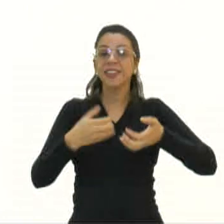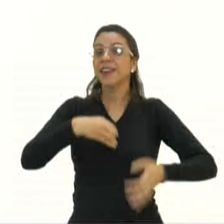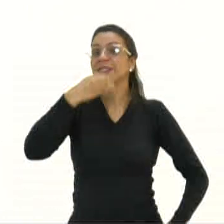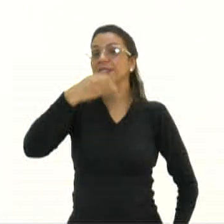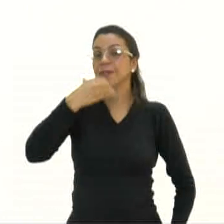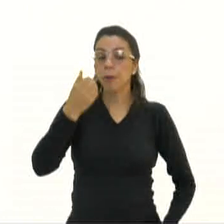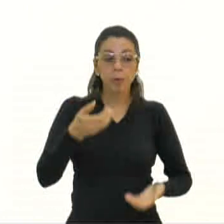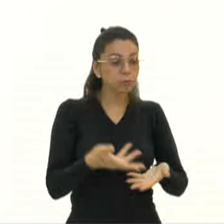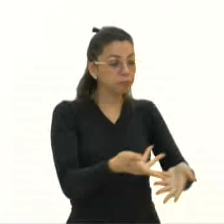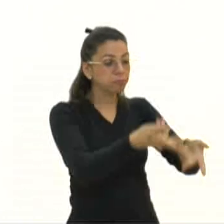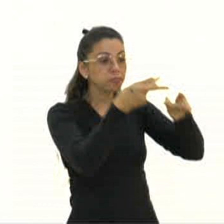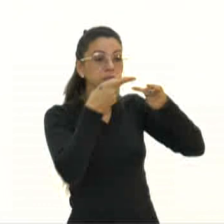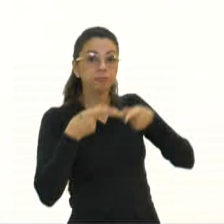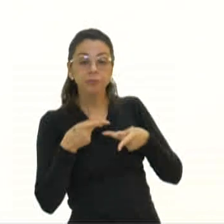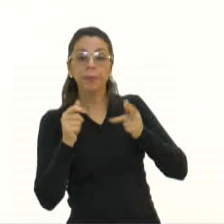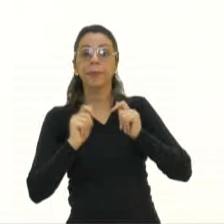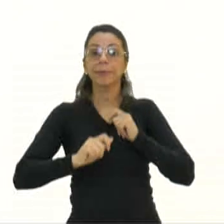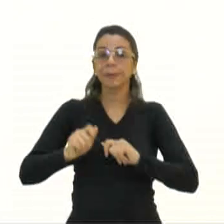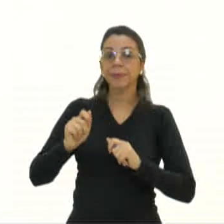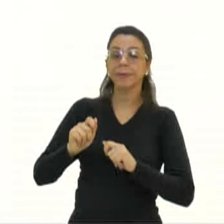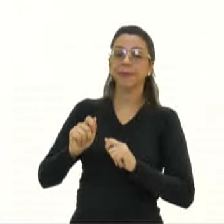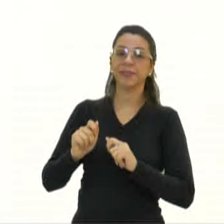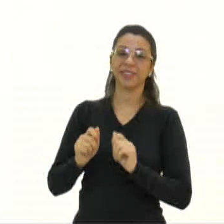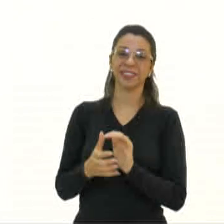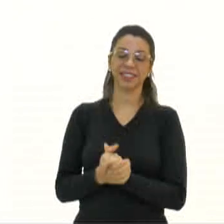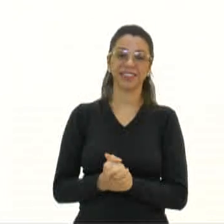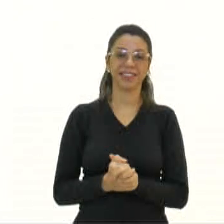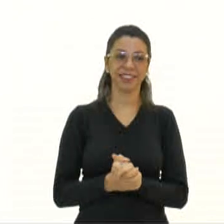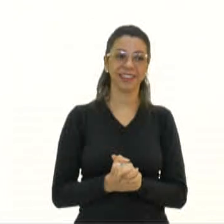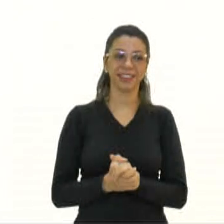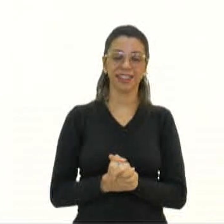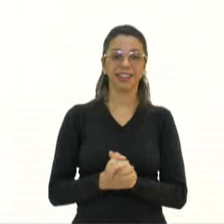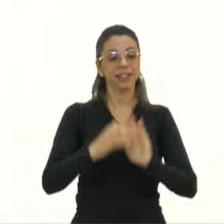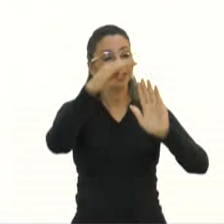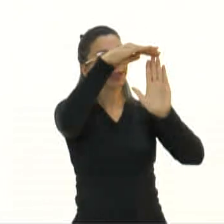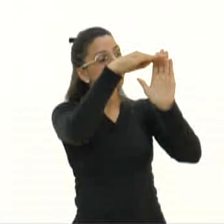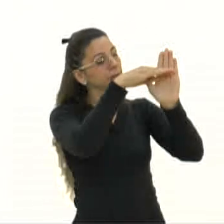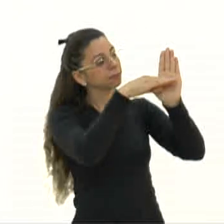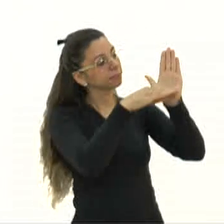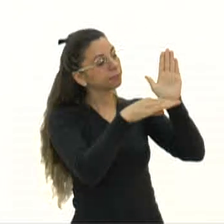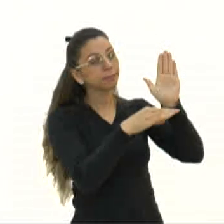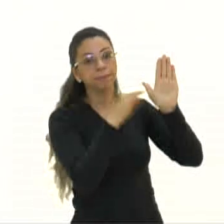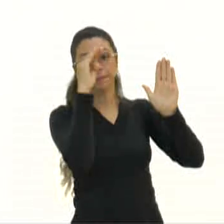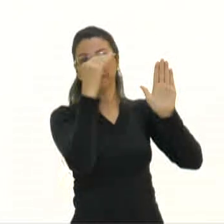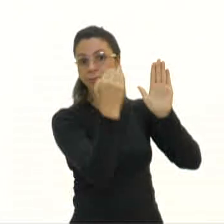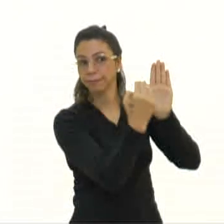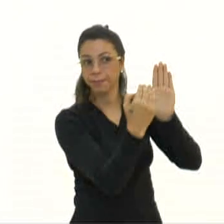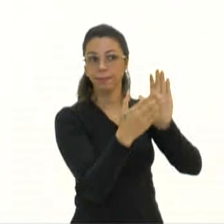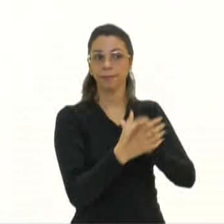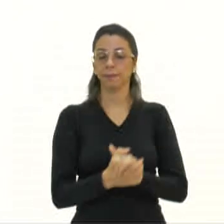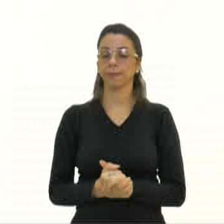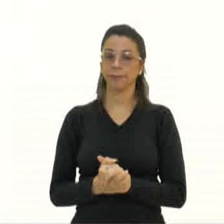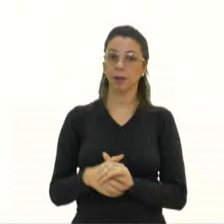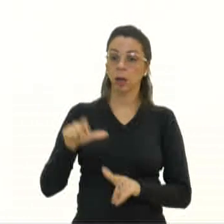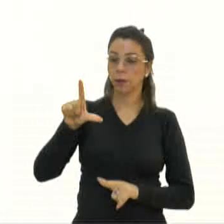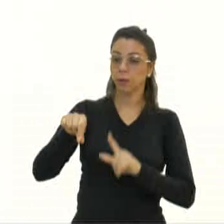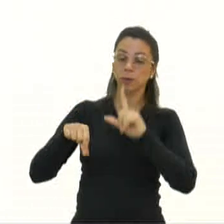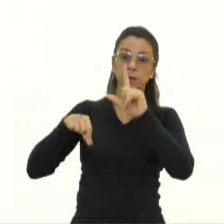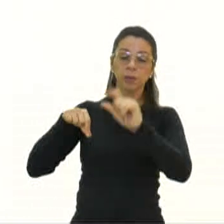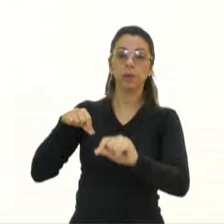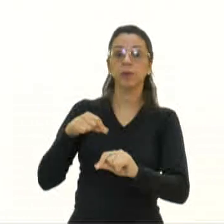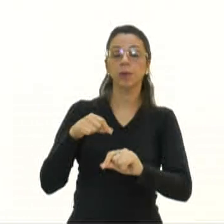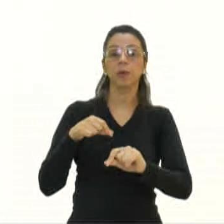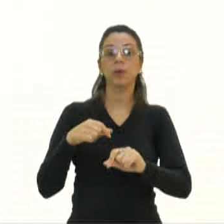convidar todo mundo aí para fazer essa atividade e seguir esses passos. Quais são esses passos? Escolha as frutas